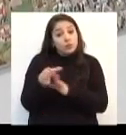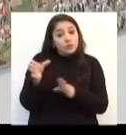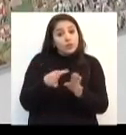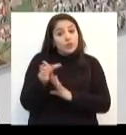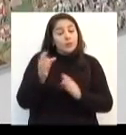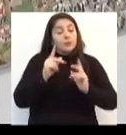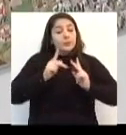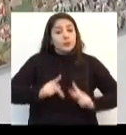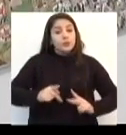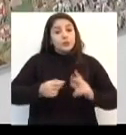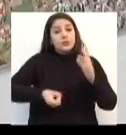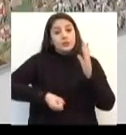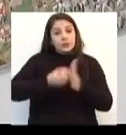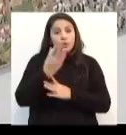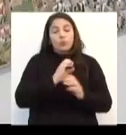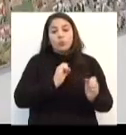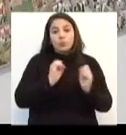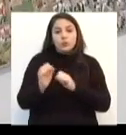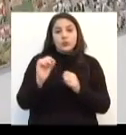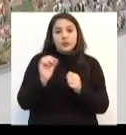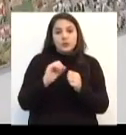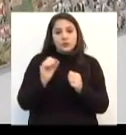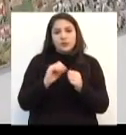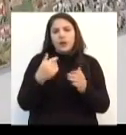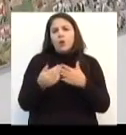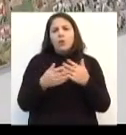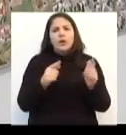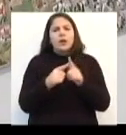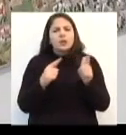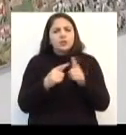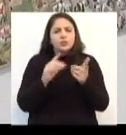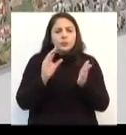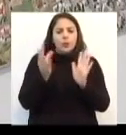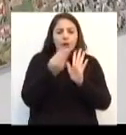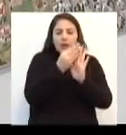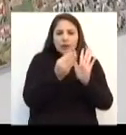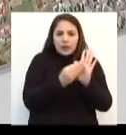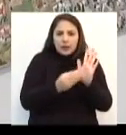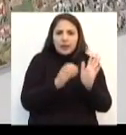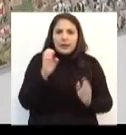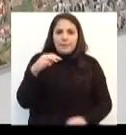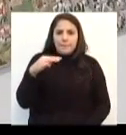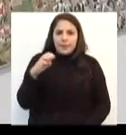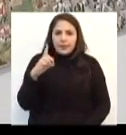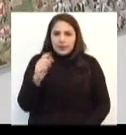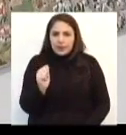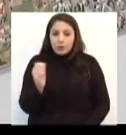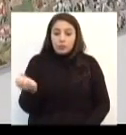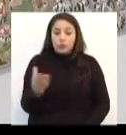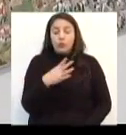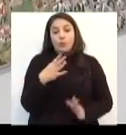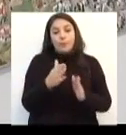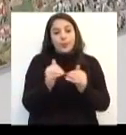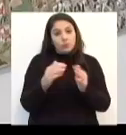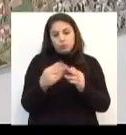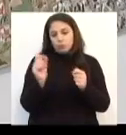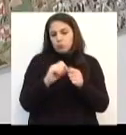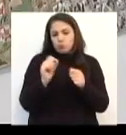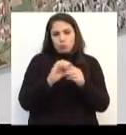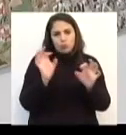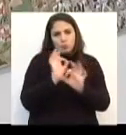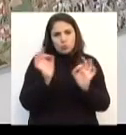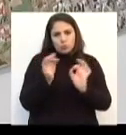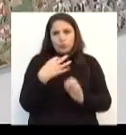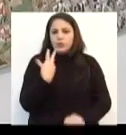os autores para que pudessem fazer qualquer espécie de emenda ou um novo pedido. Isso não foi feito. Então, nós